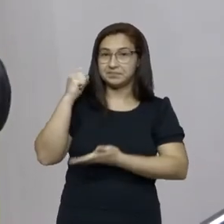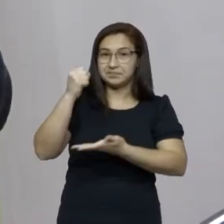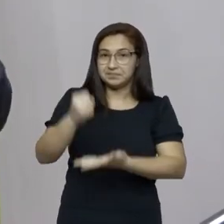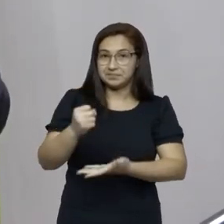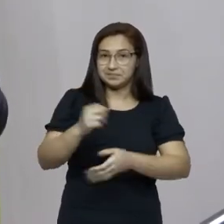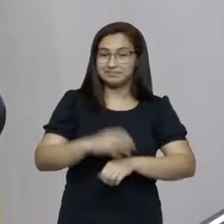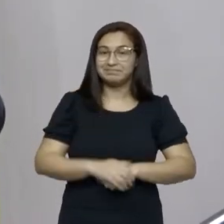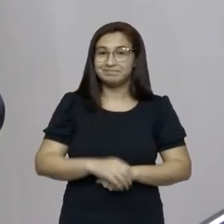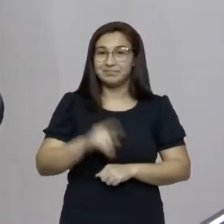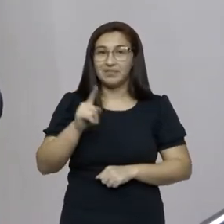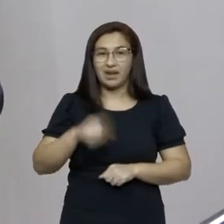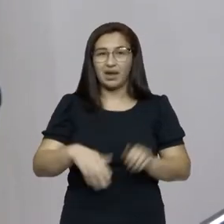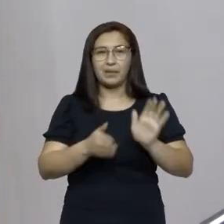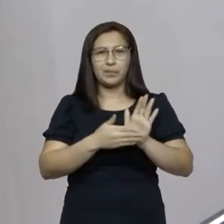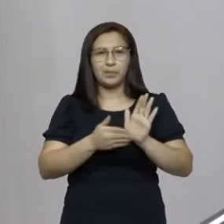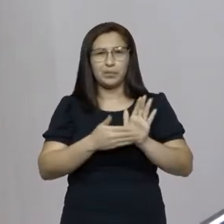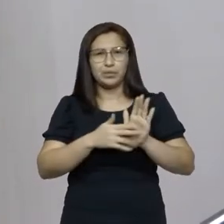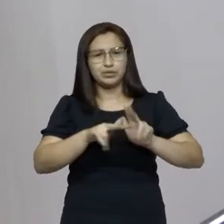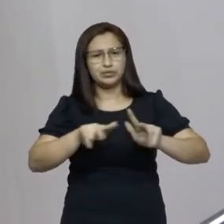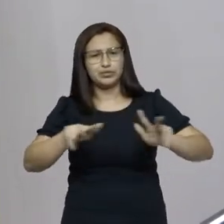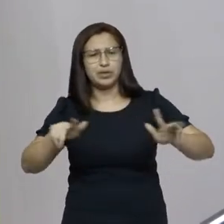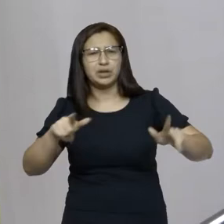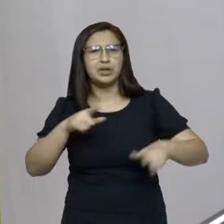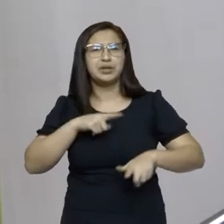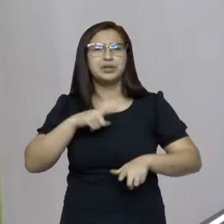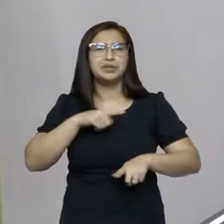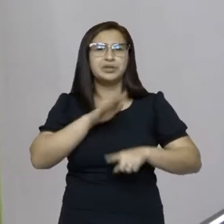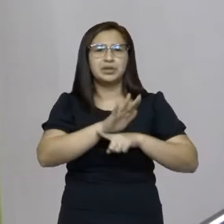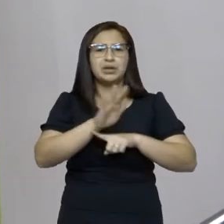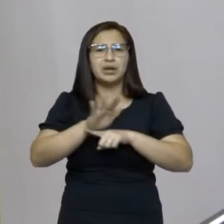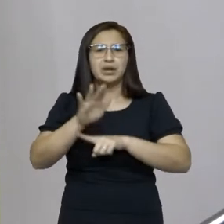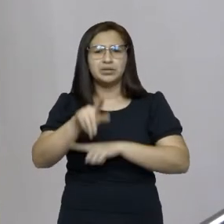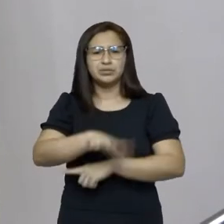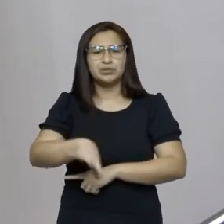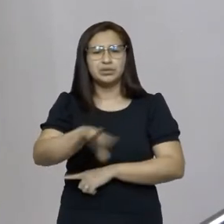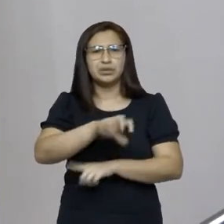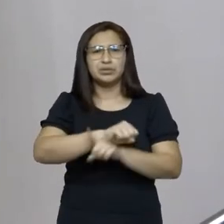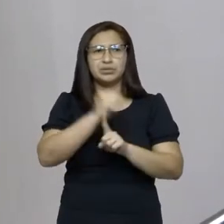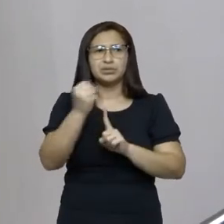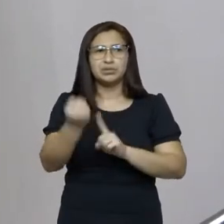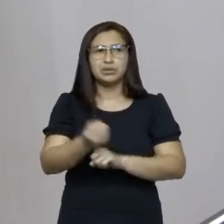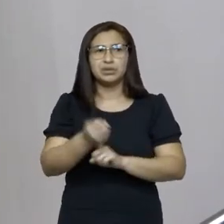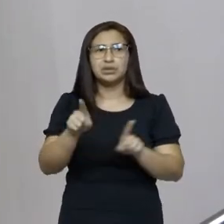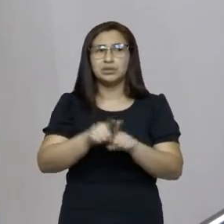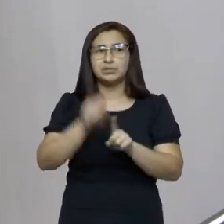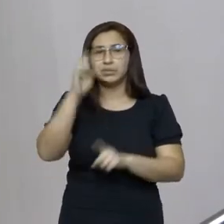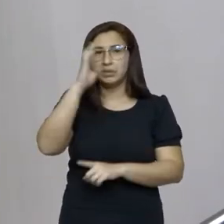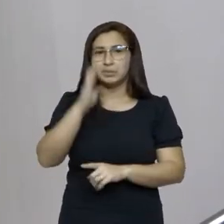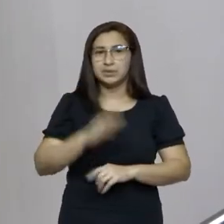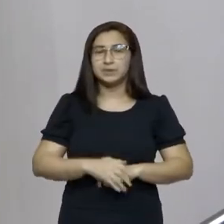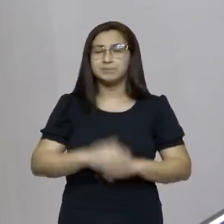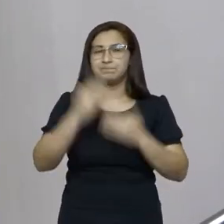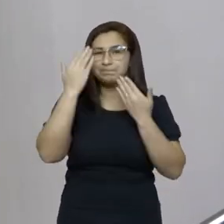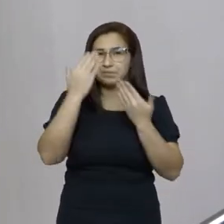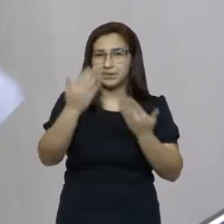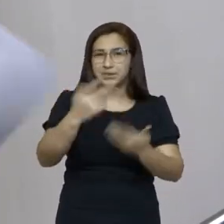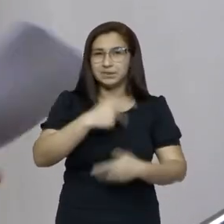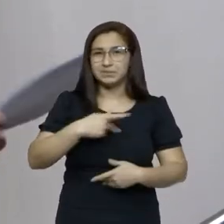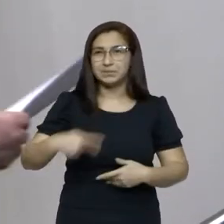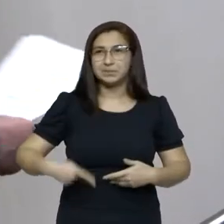propositivo para a sociedade catarinense brasileira. Obrigado, senhor presidente.